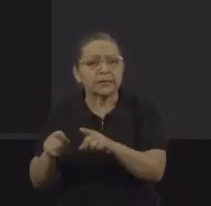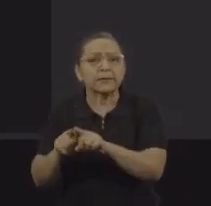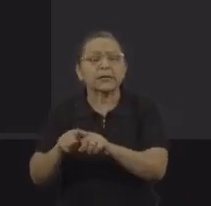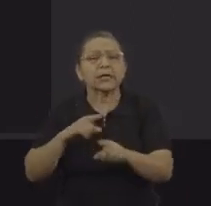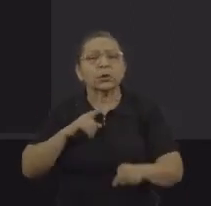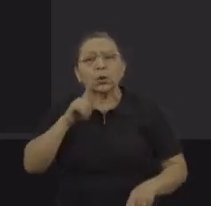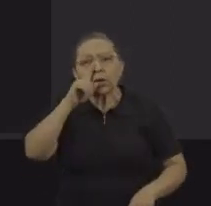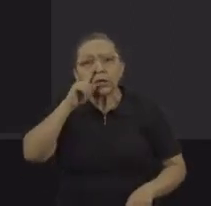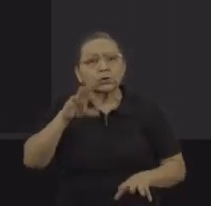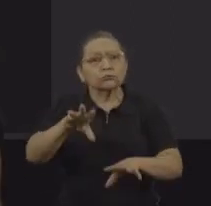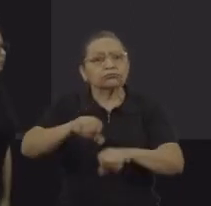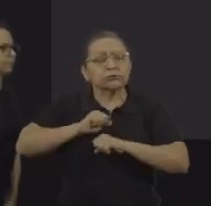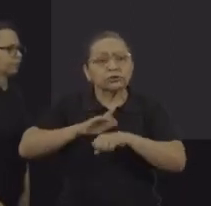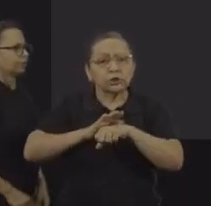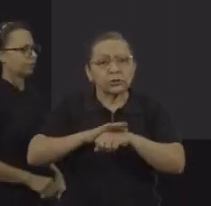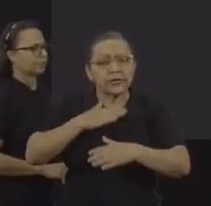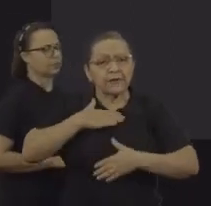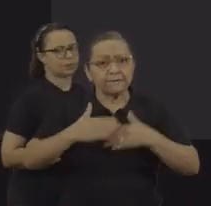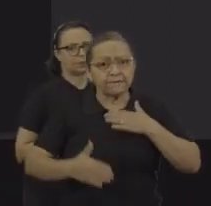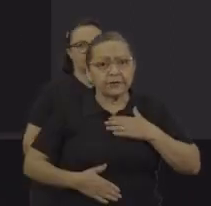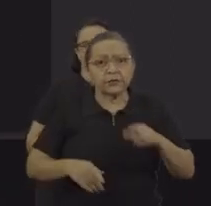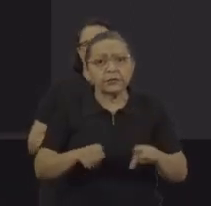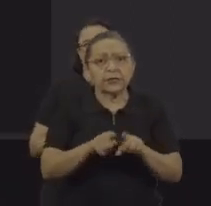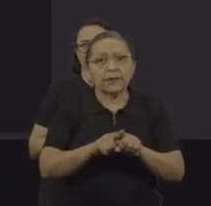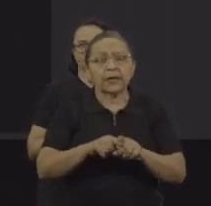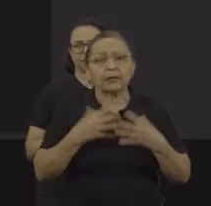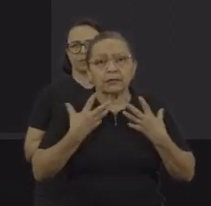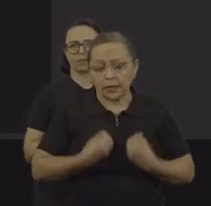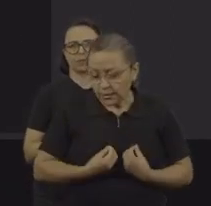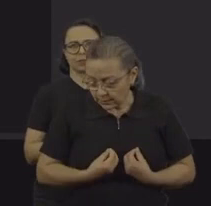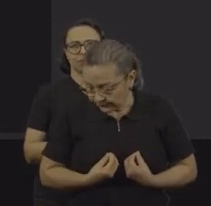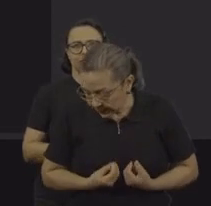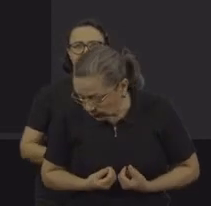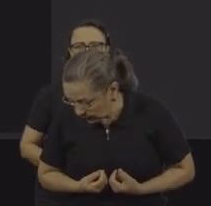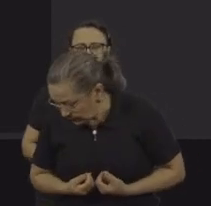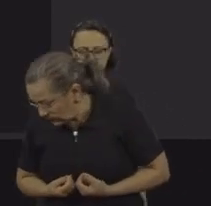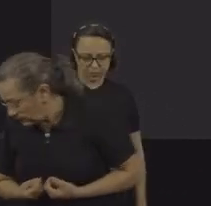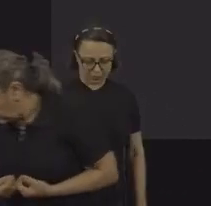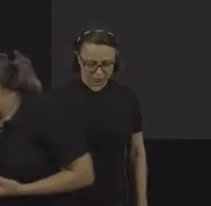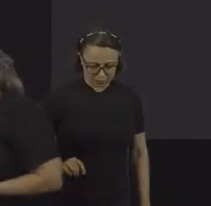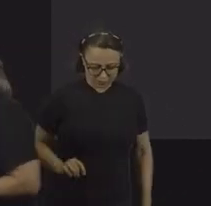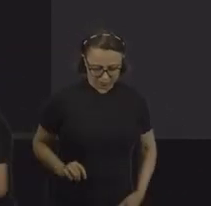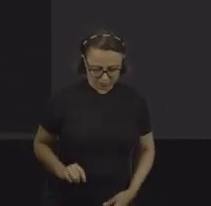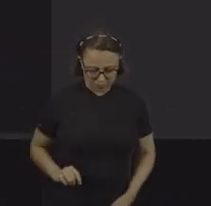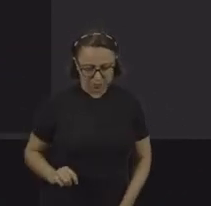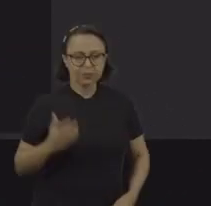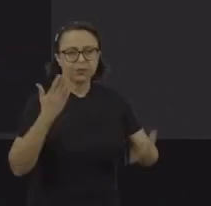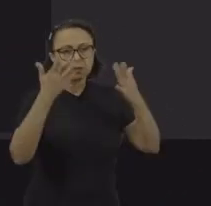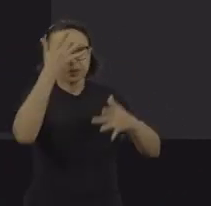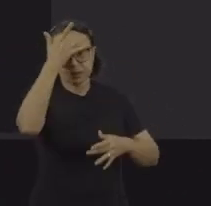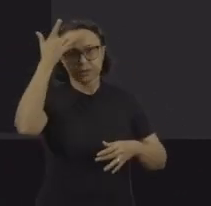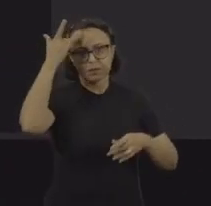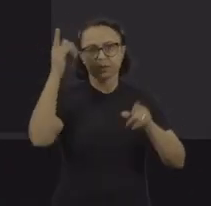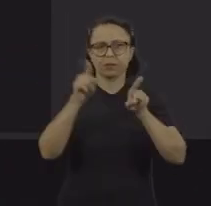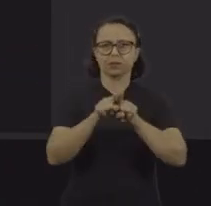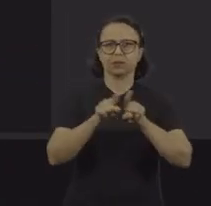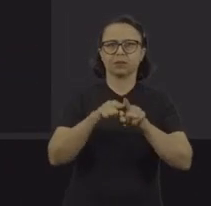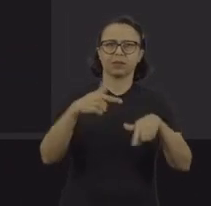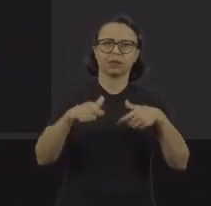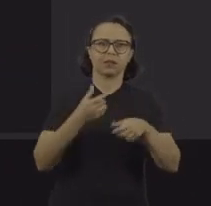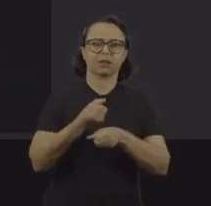riscos de adoecimento físico e, sobretudo, mental. Um exemplo que a gente dá também é a questão do trabalho